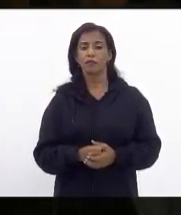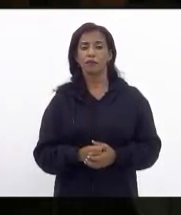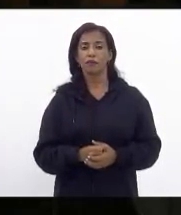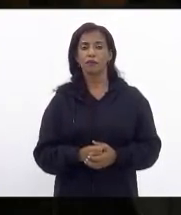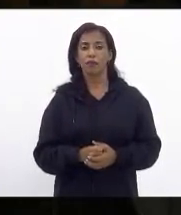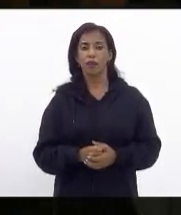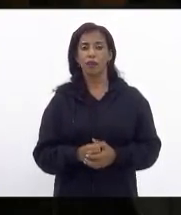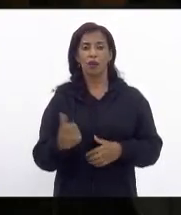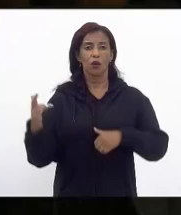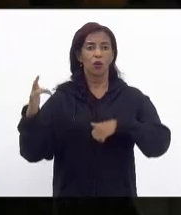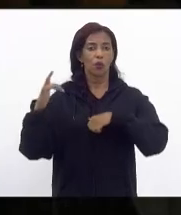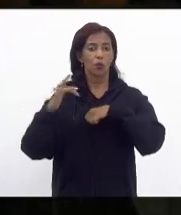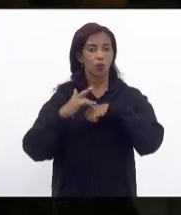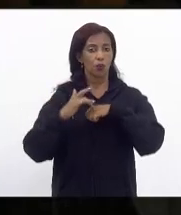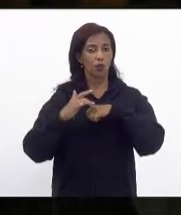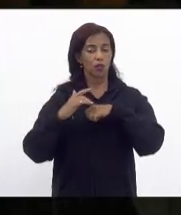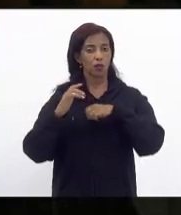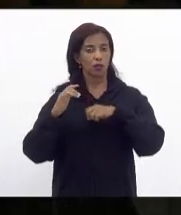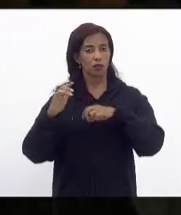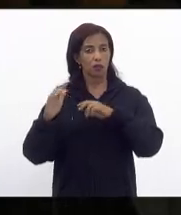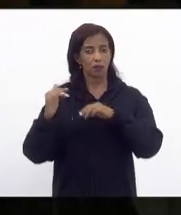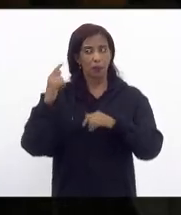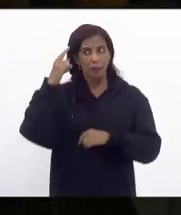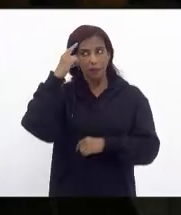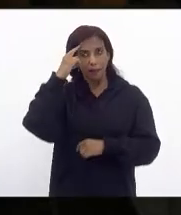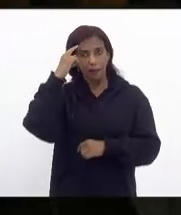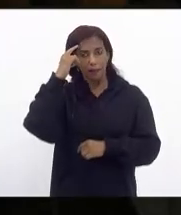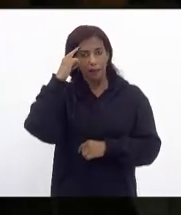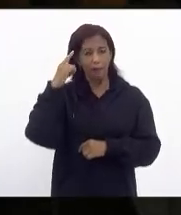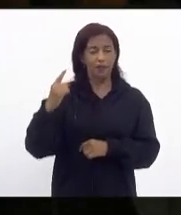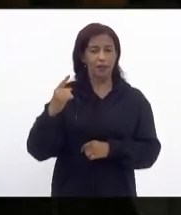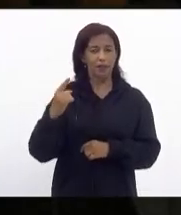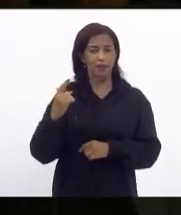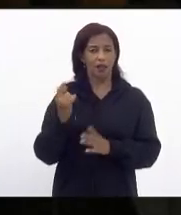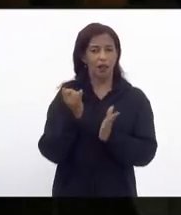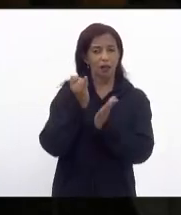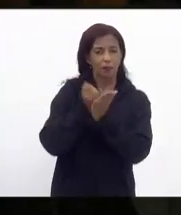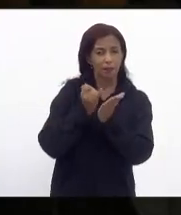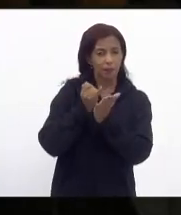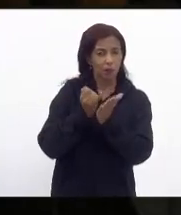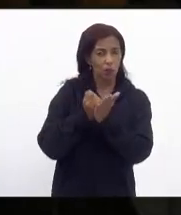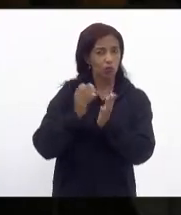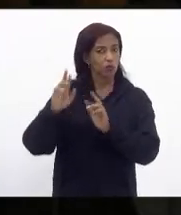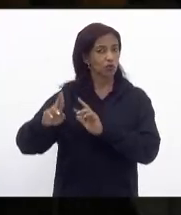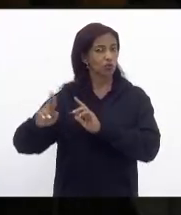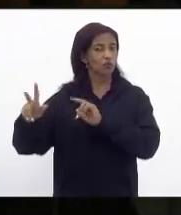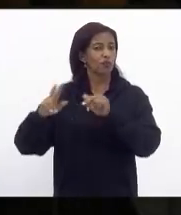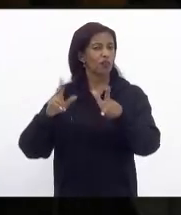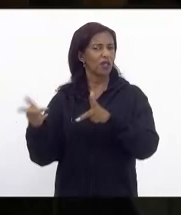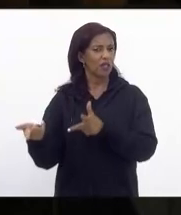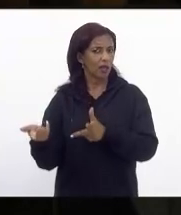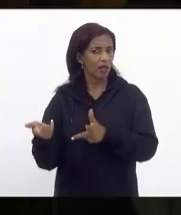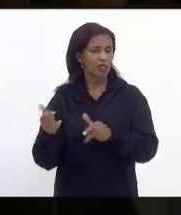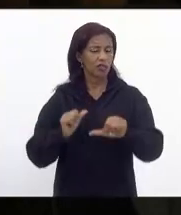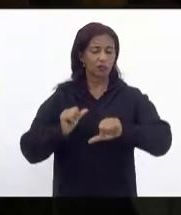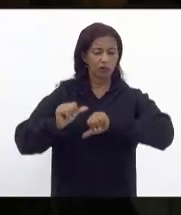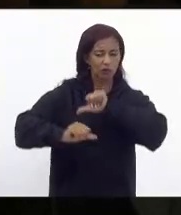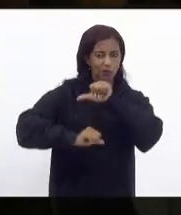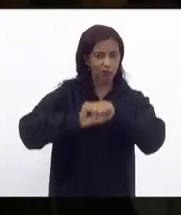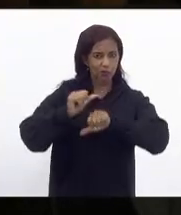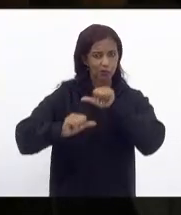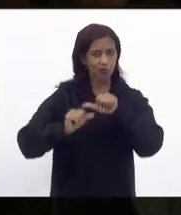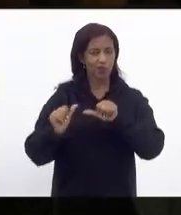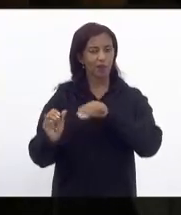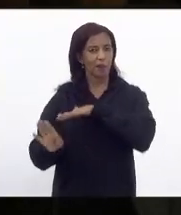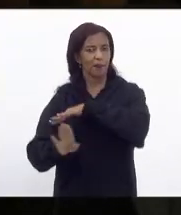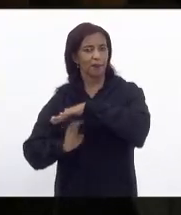revisão do modelo de remuneração da supervia para que a gente possa pensar em receitas extra tarifárias de modo que a remuneração da supervia da